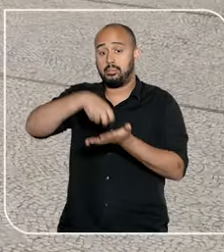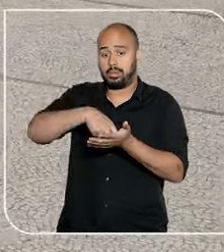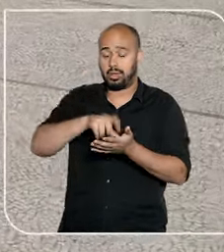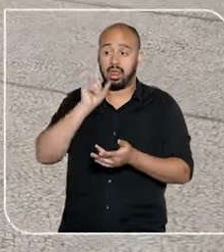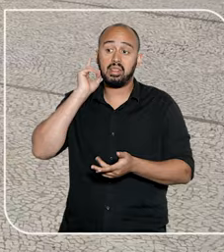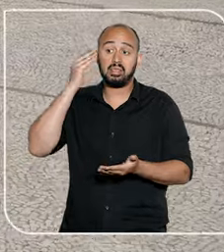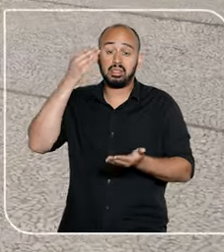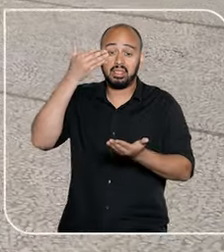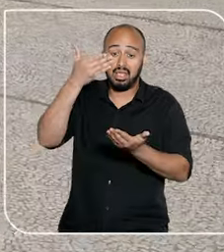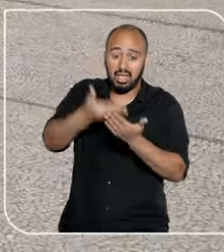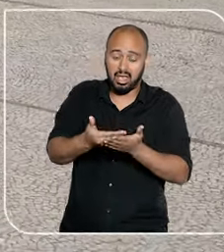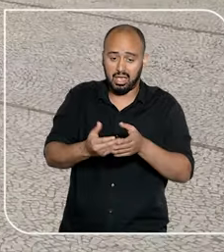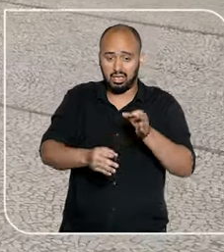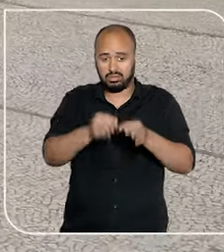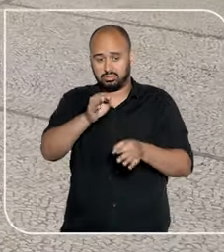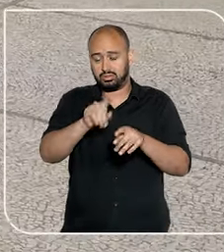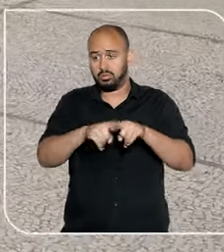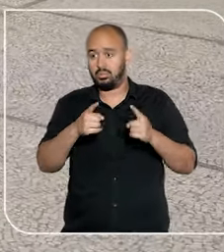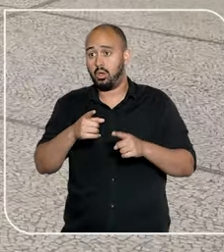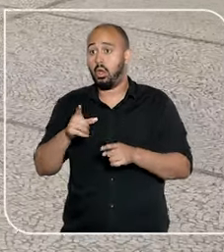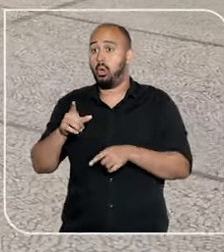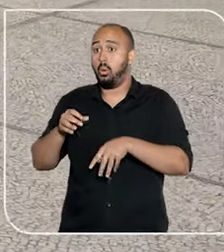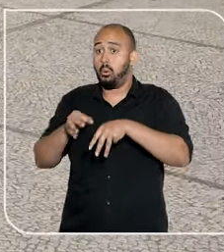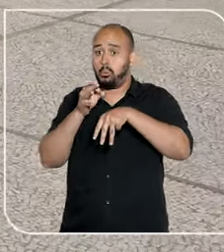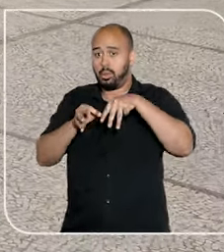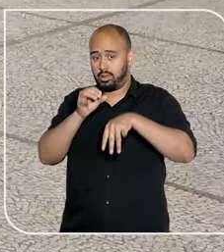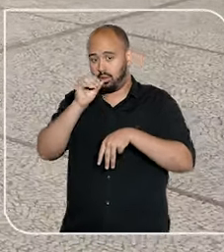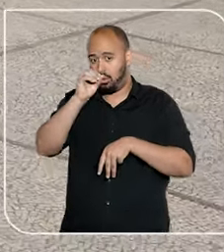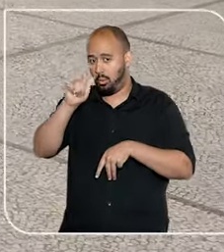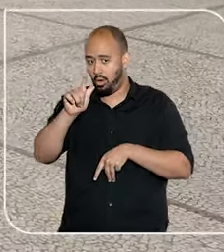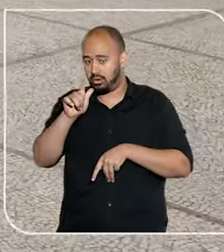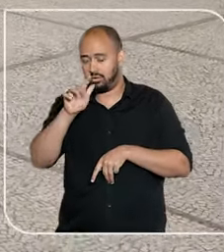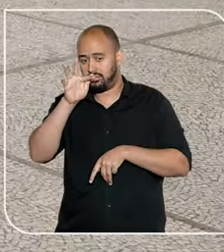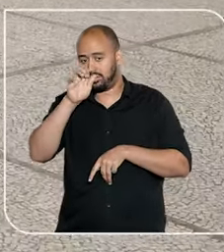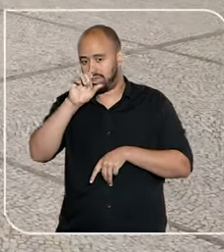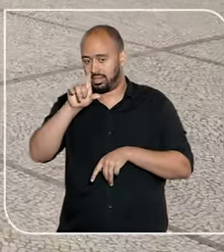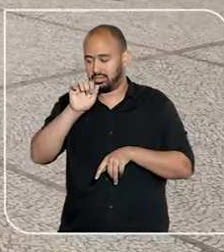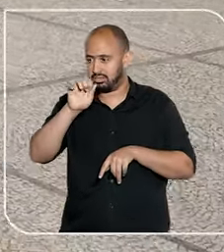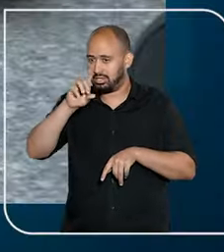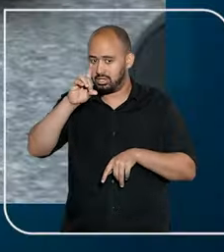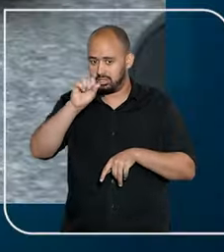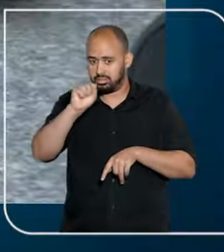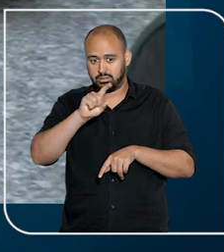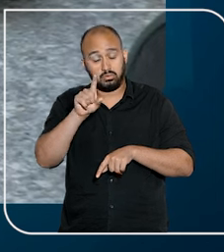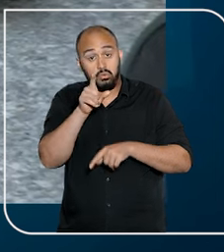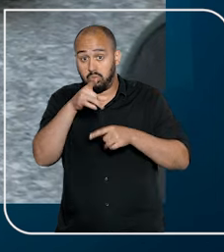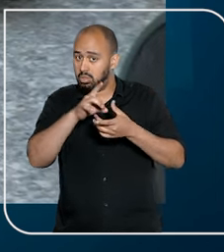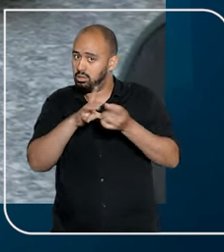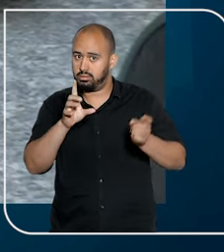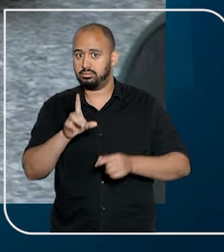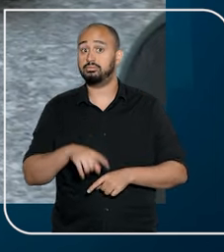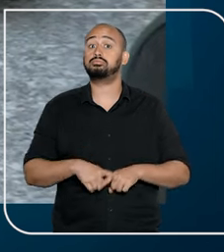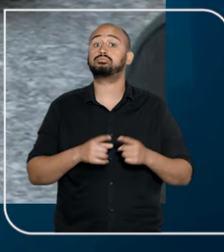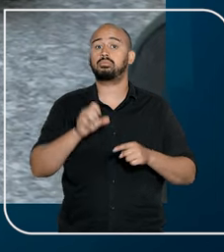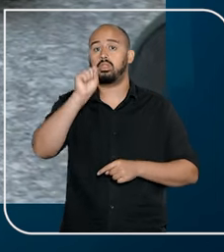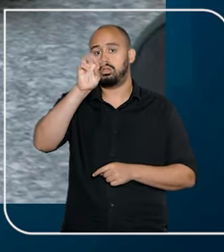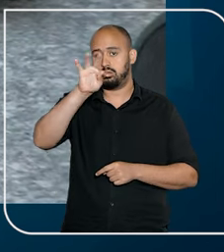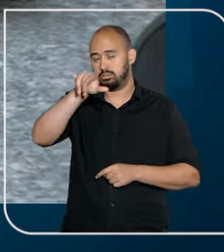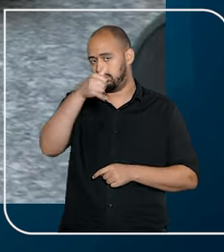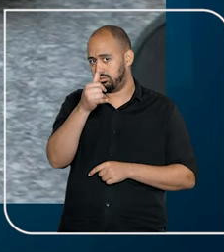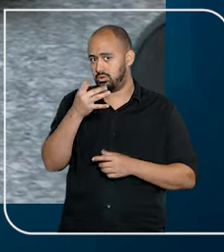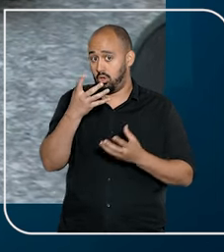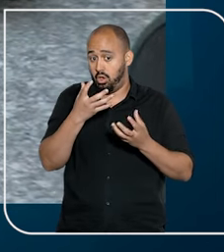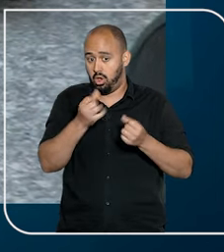julgamento do recurso pelo STF, o que foi indeferido pelo ministro Og Fernandes. Segundo o vice-presidente do STJ,